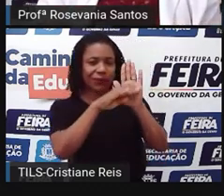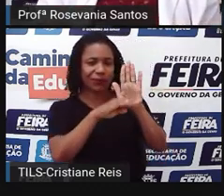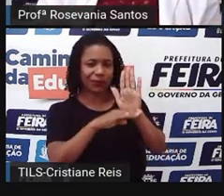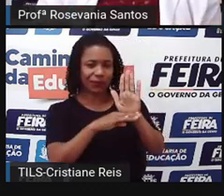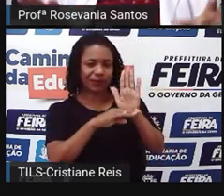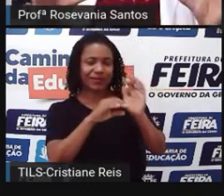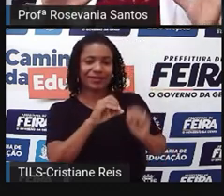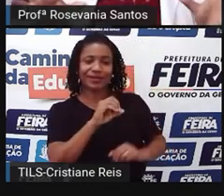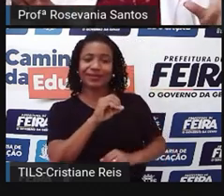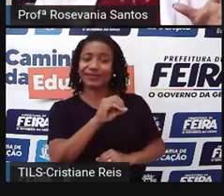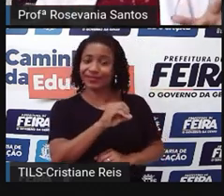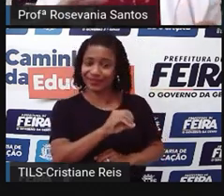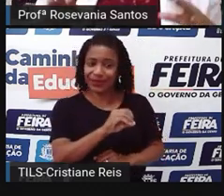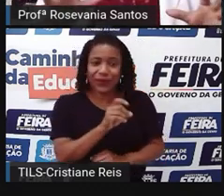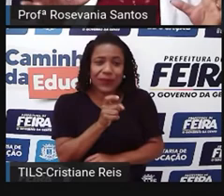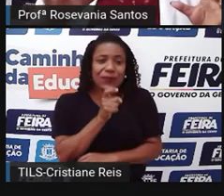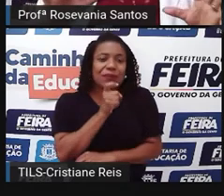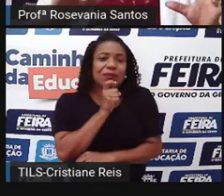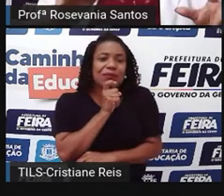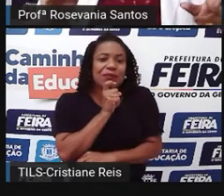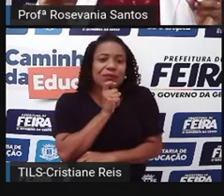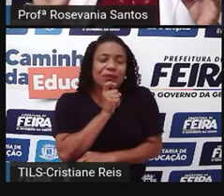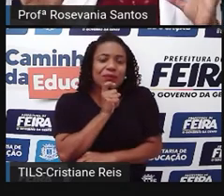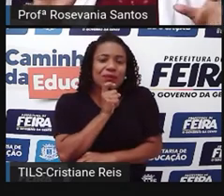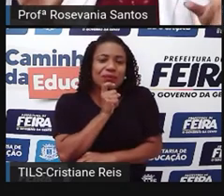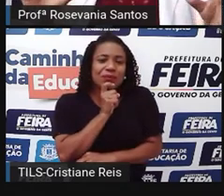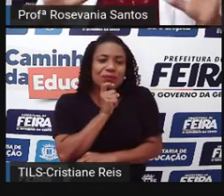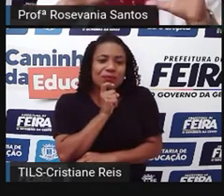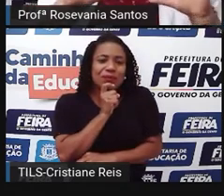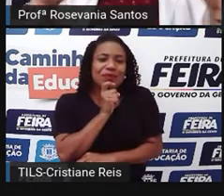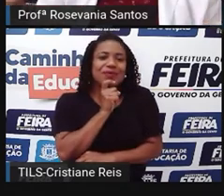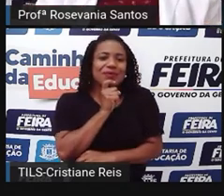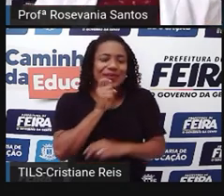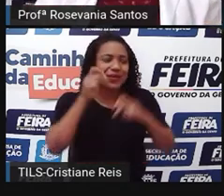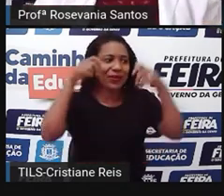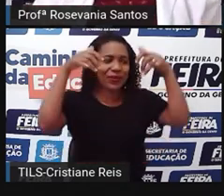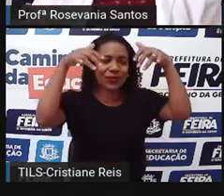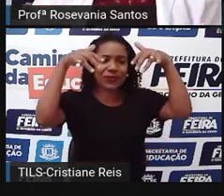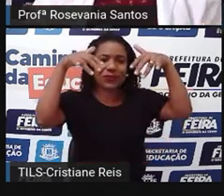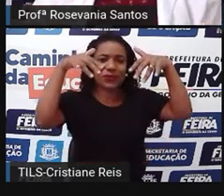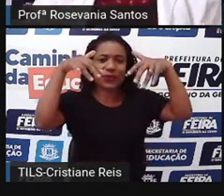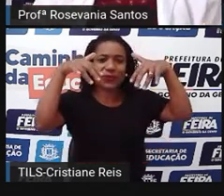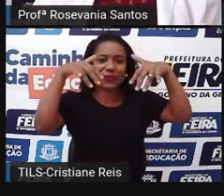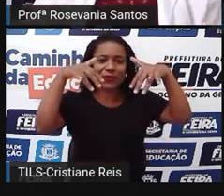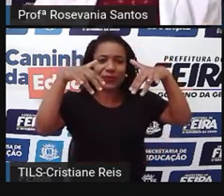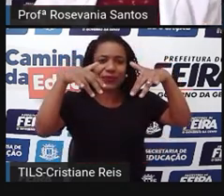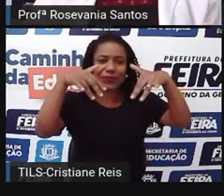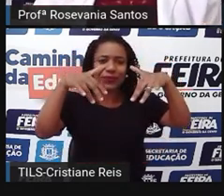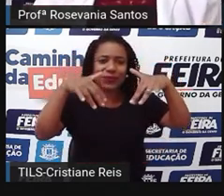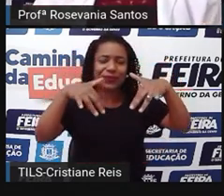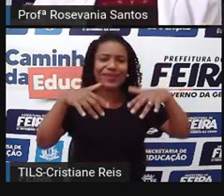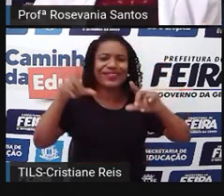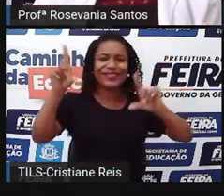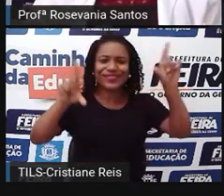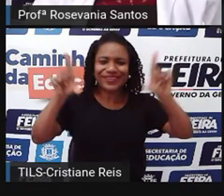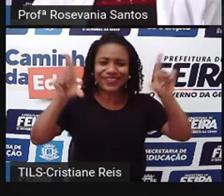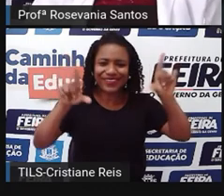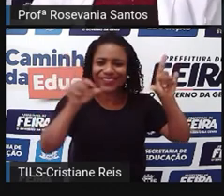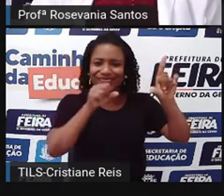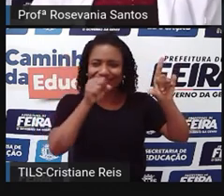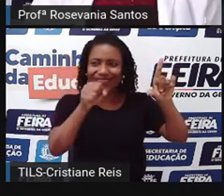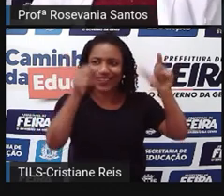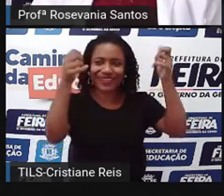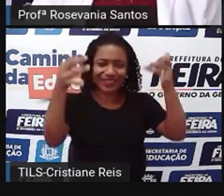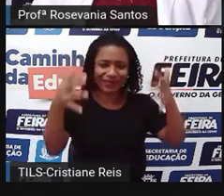no nosso país, que aí bota o fenômeno da viagem, geada, e bota aquelas roupas congeladas no varal que o jornal sempre gosta de passar.